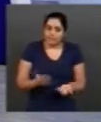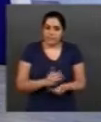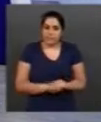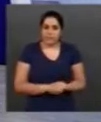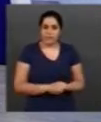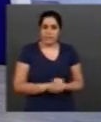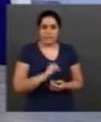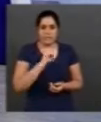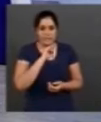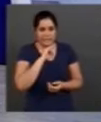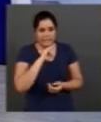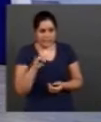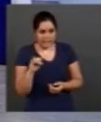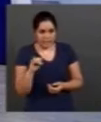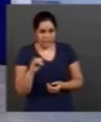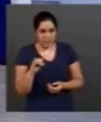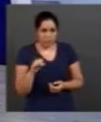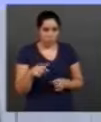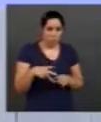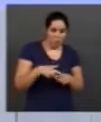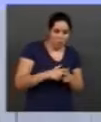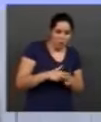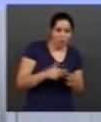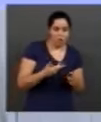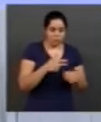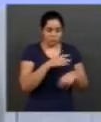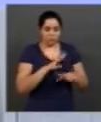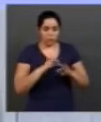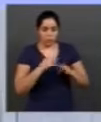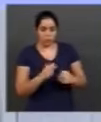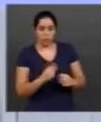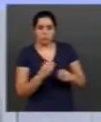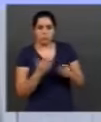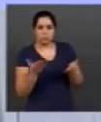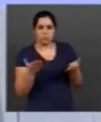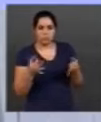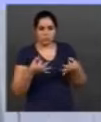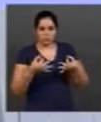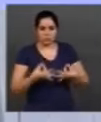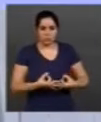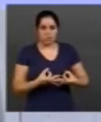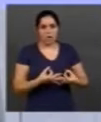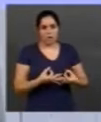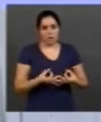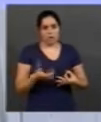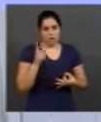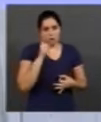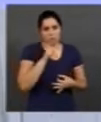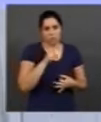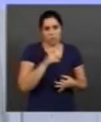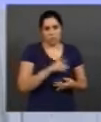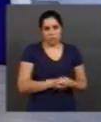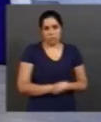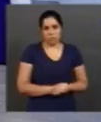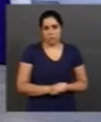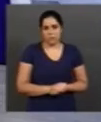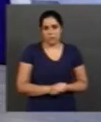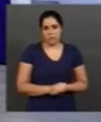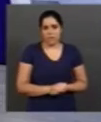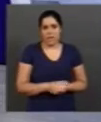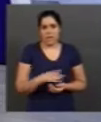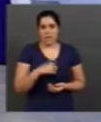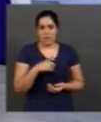projetado, ele coloca a quantidade correta. Tudo é uma questão de manejo adequado, certo? Isso é fiscalizado?